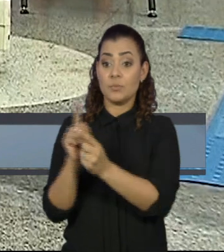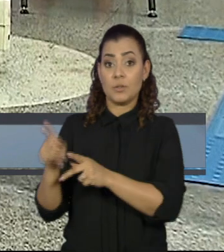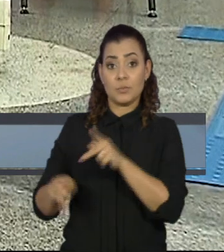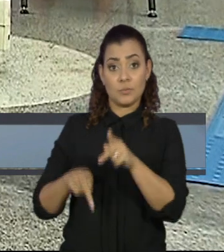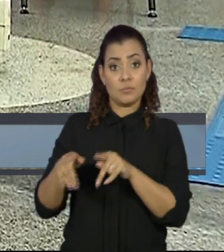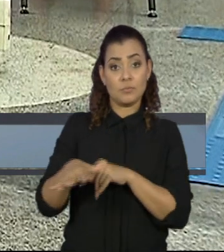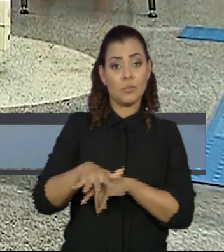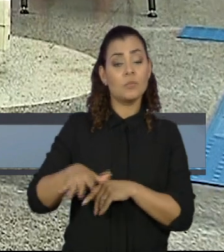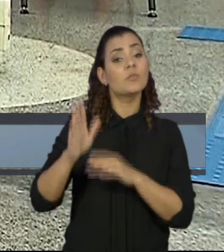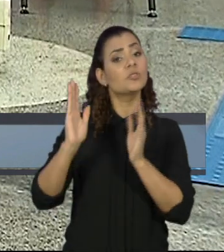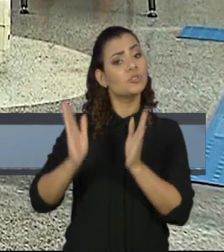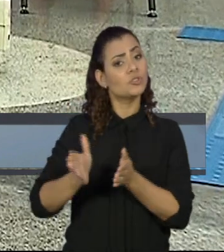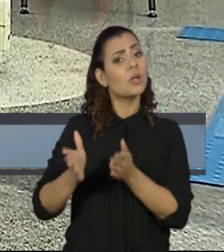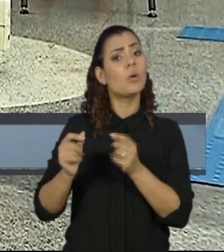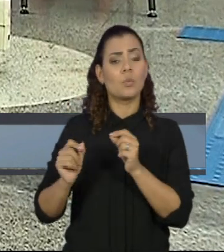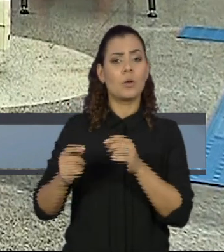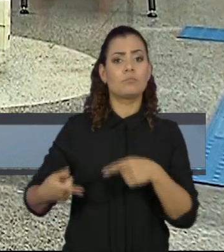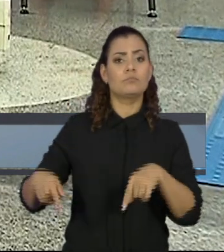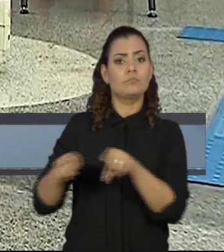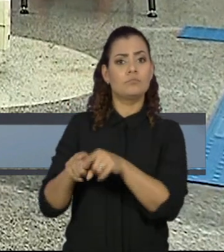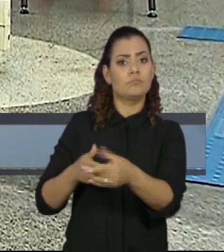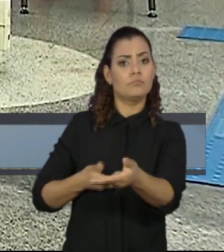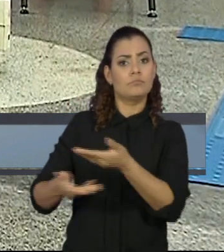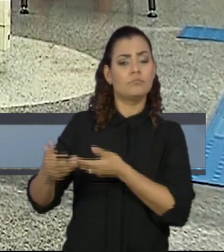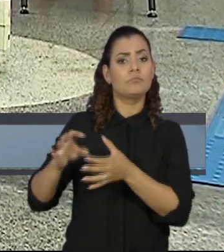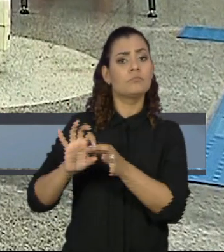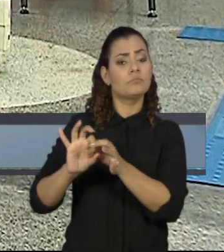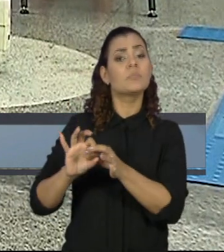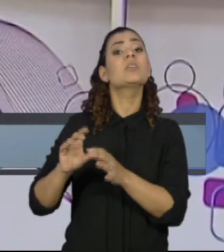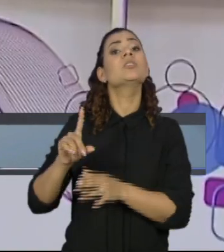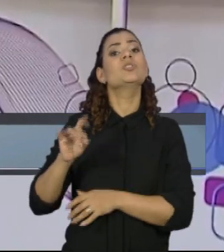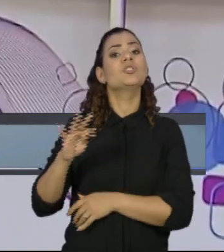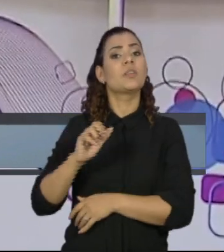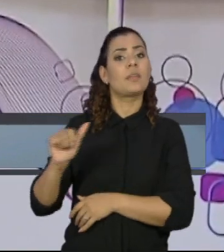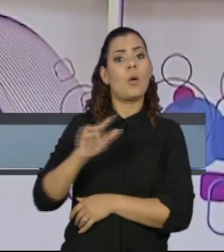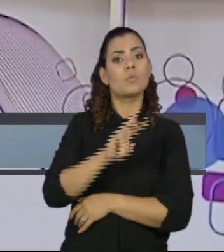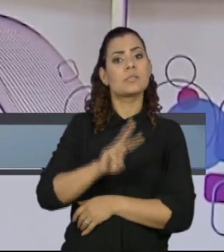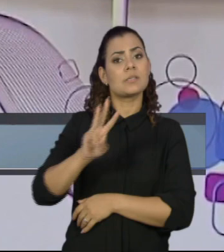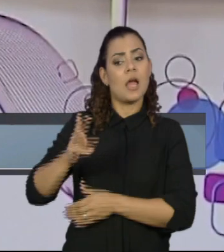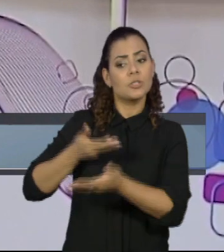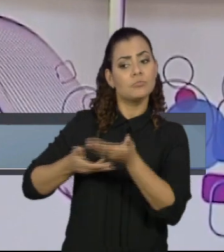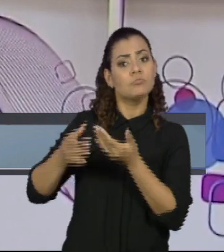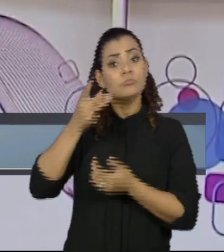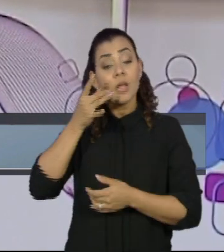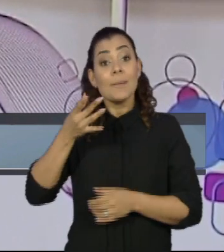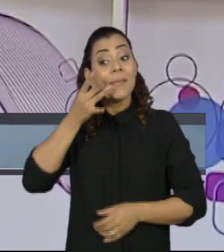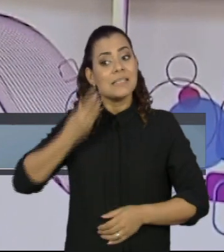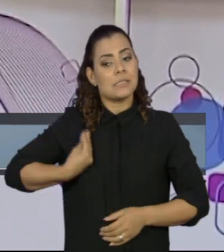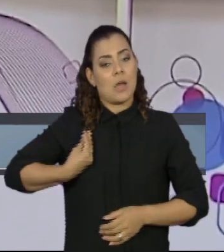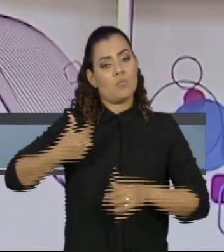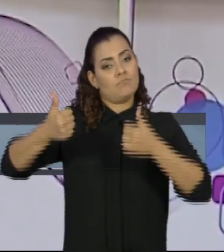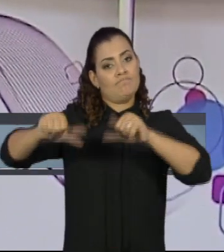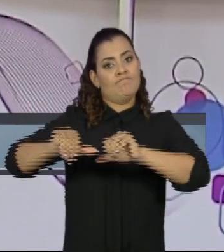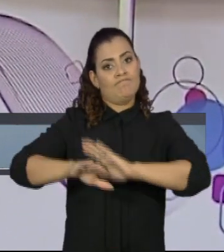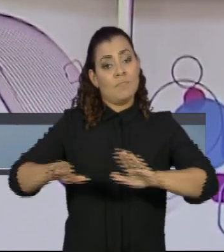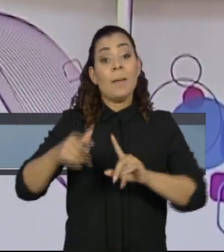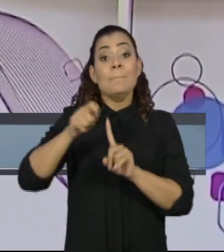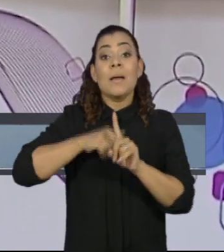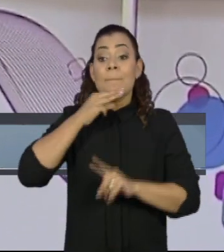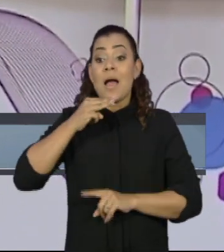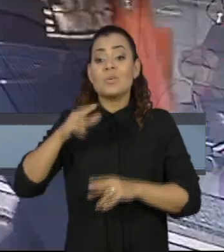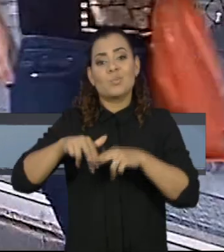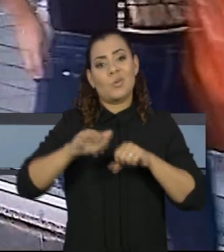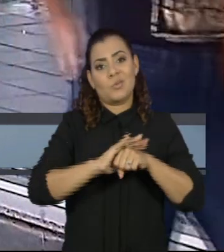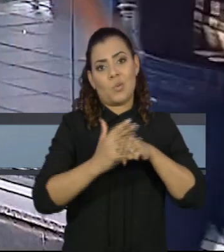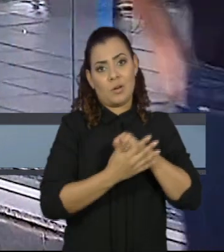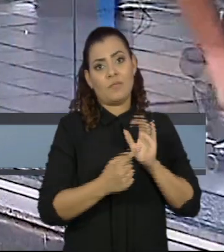está sendo feito pelos canais oficiais digitais do Serasa, já que o presencial está suspenso desde março por